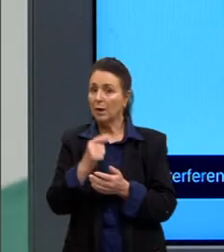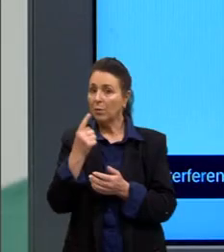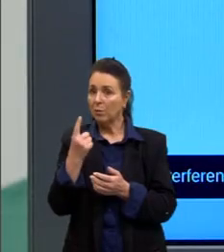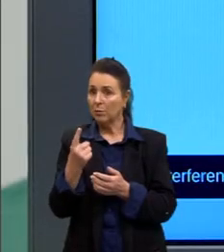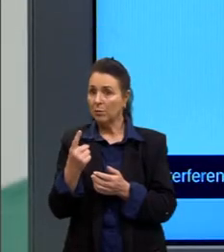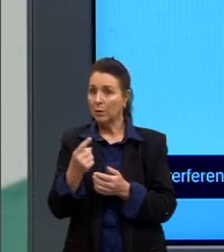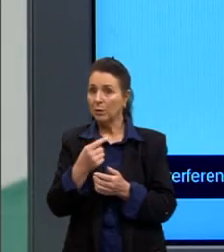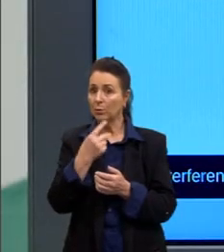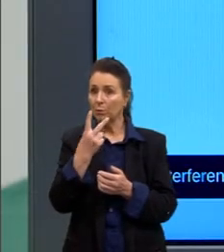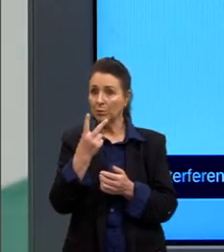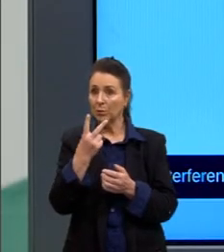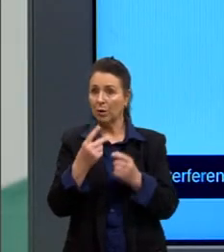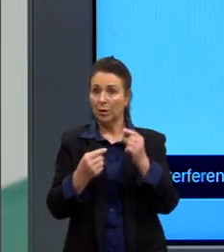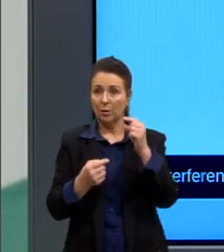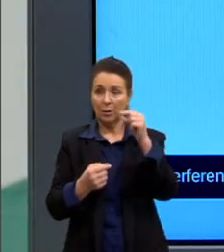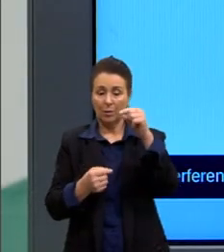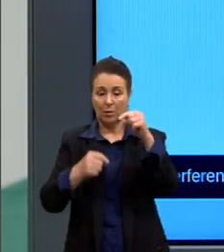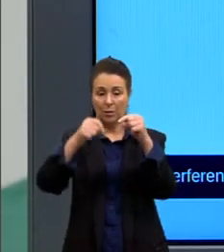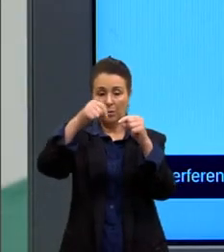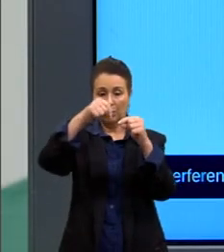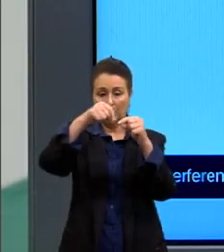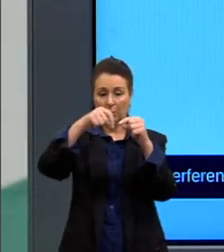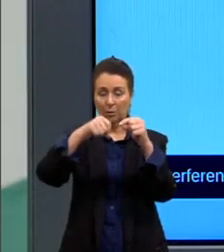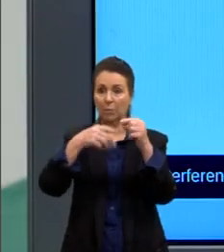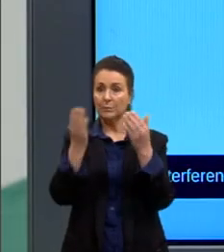duas para a gente observar.